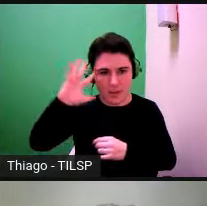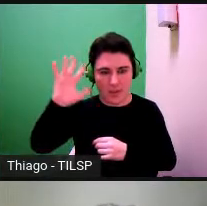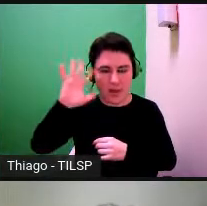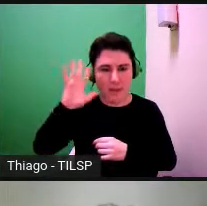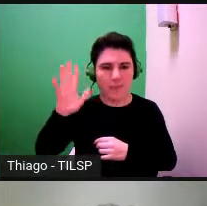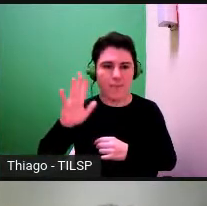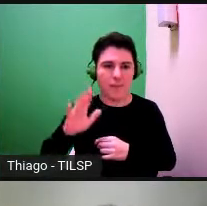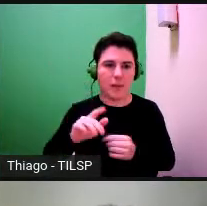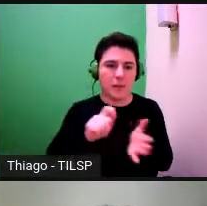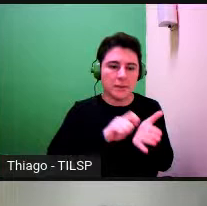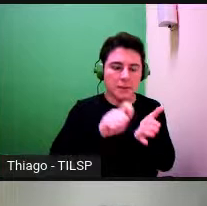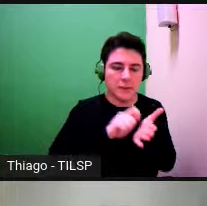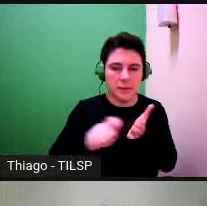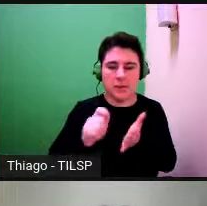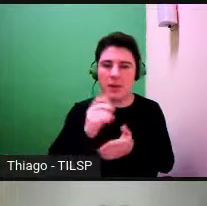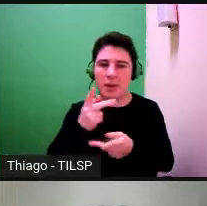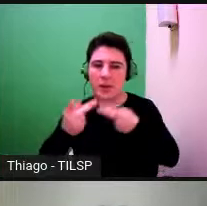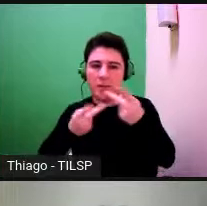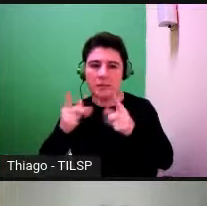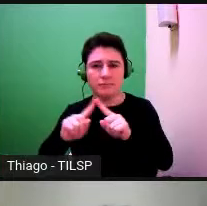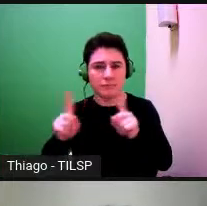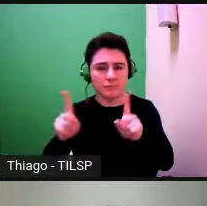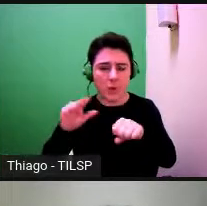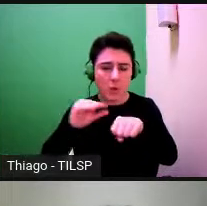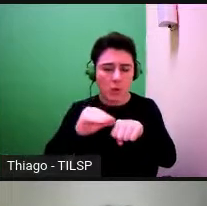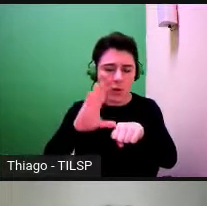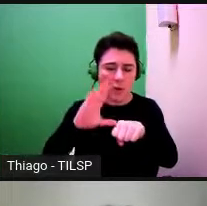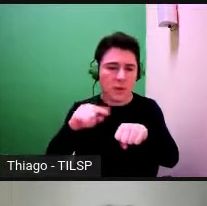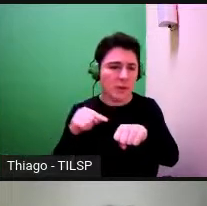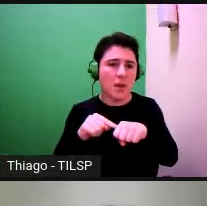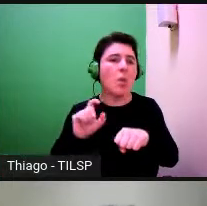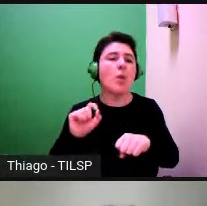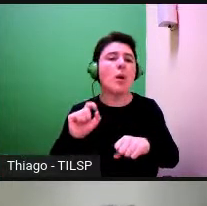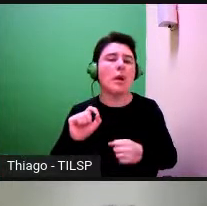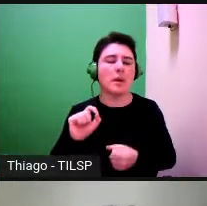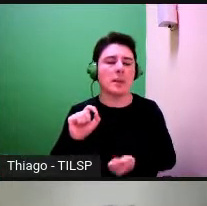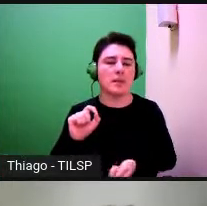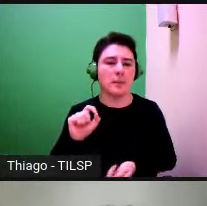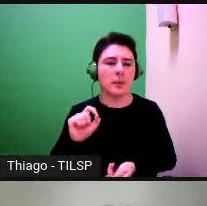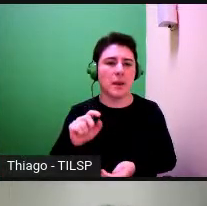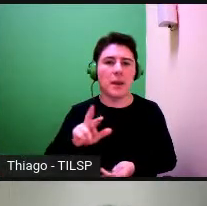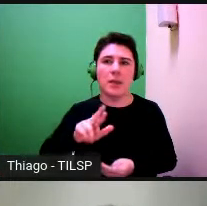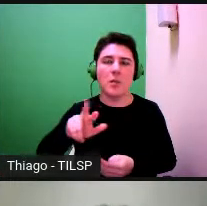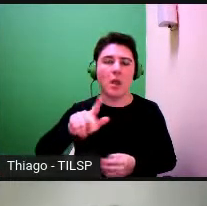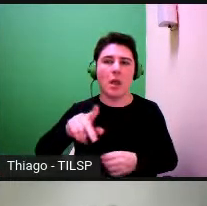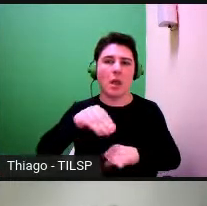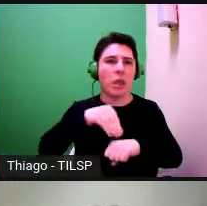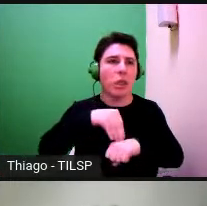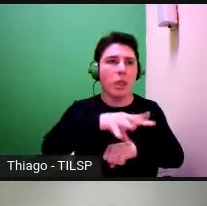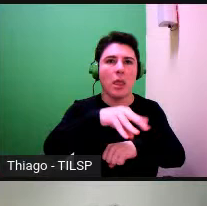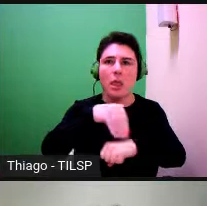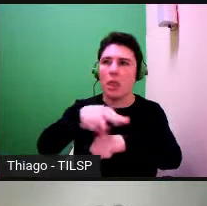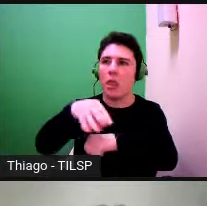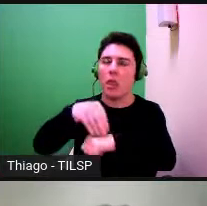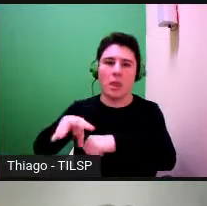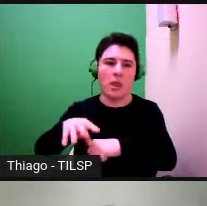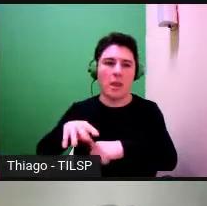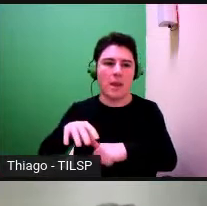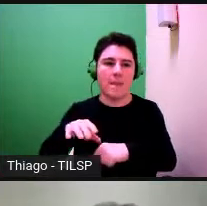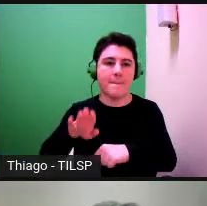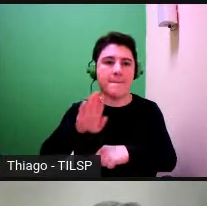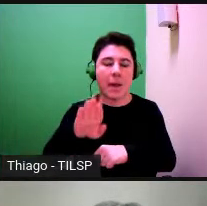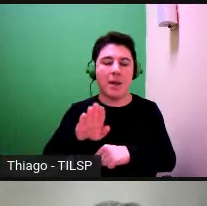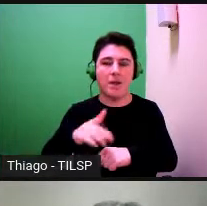ou escrito e portanto o conhecimento é um conhecimento que não se transmite nem se reproduz propriamente